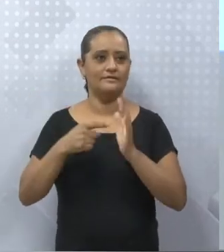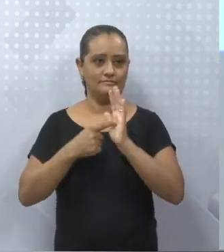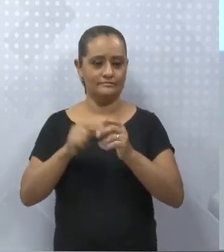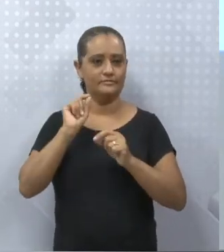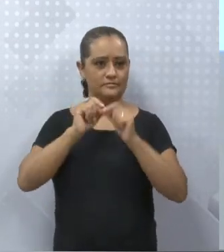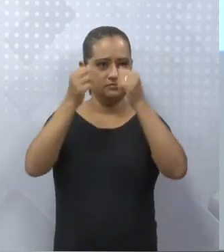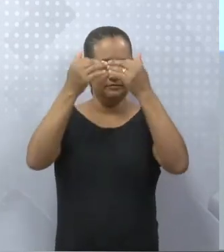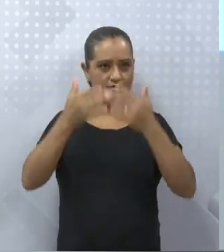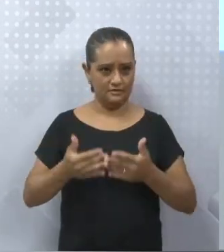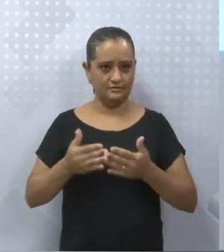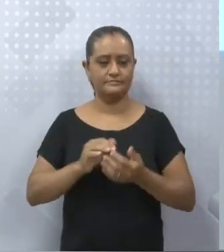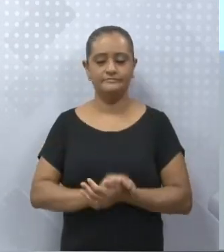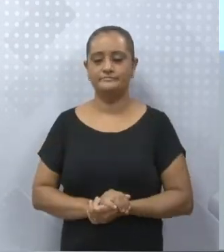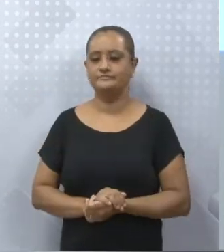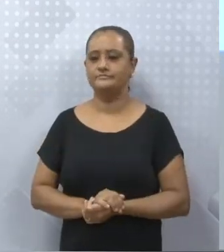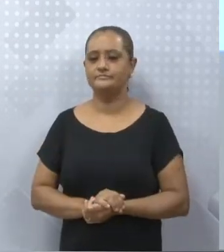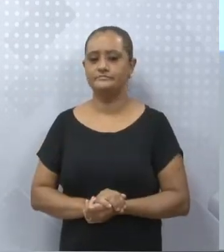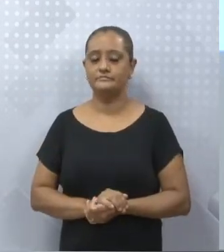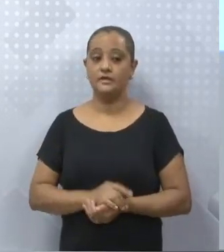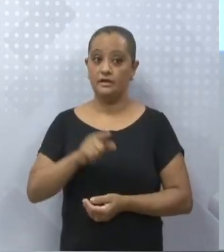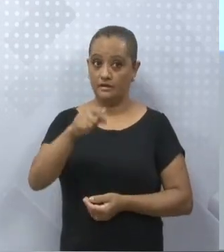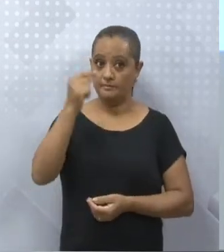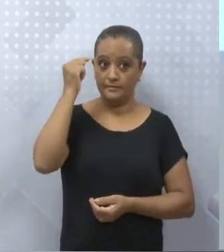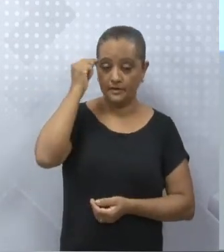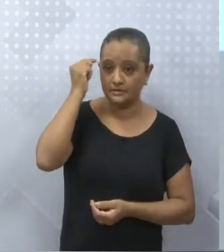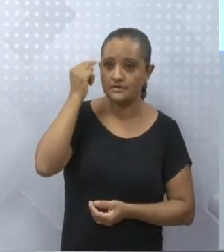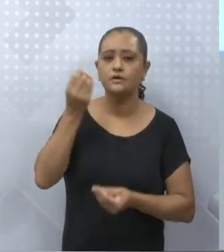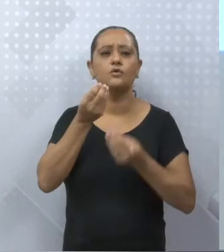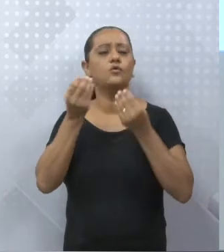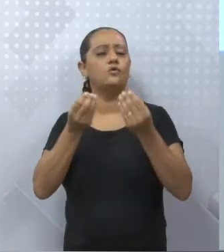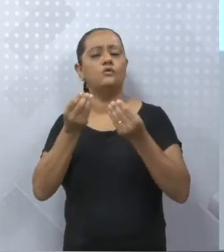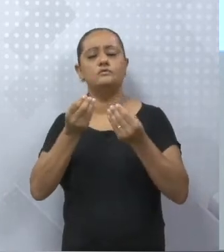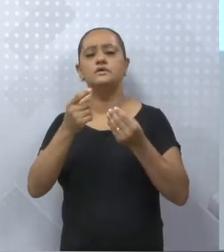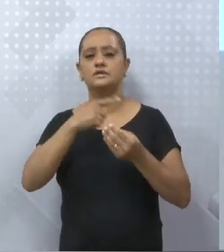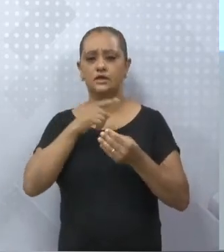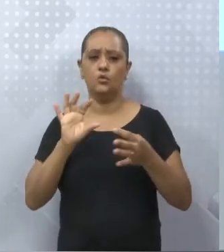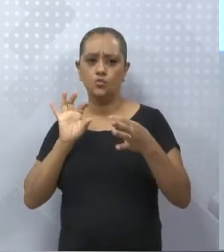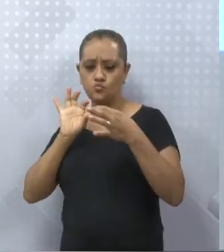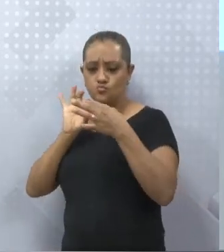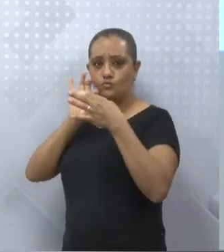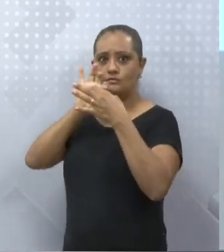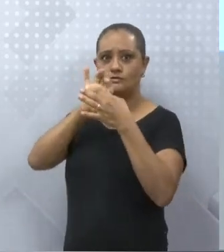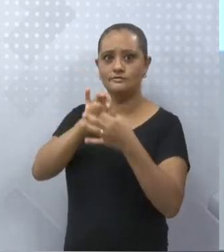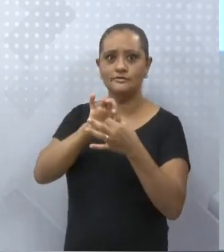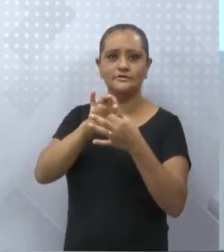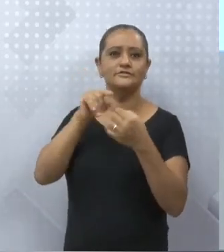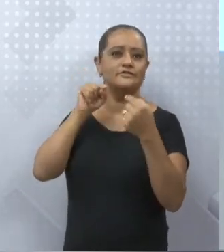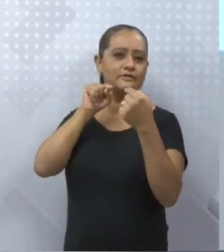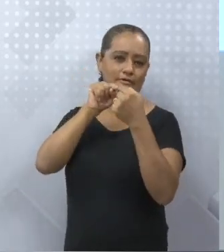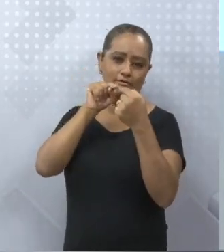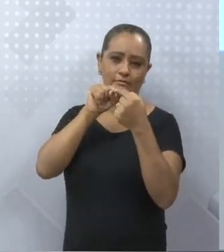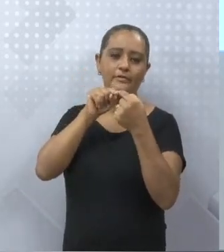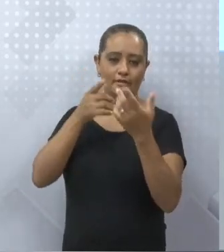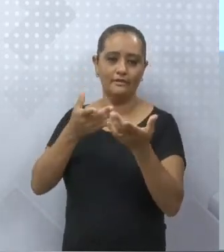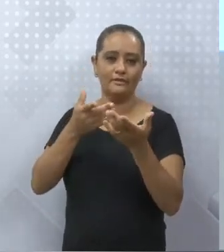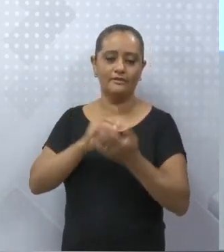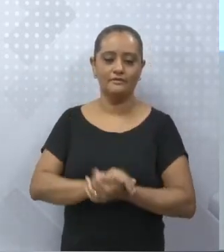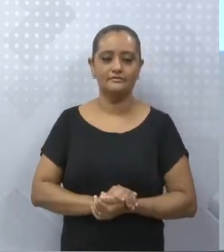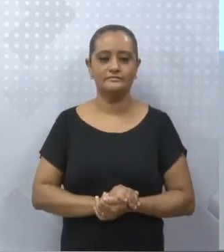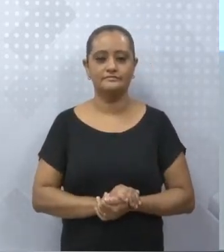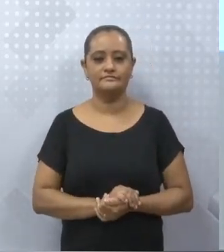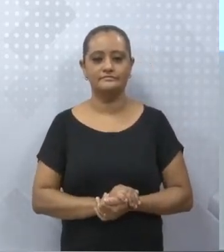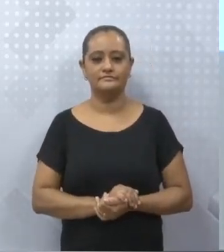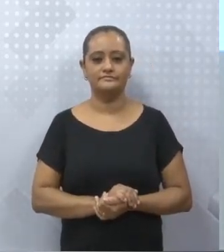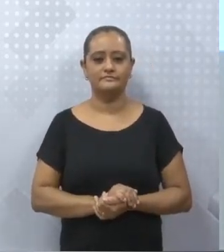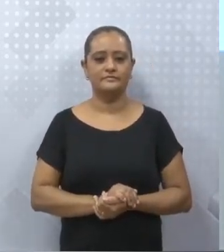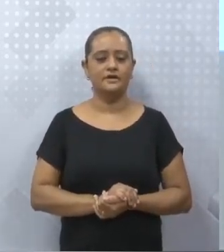aí, certo? Logo, esse é o contexto. Quando você tem verbo transitivo direto, você faz que tipo